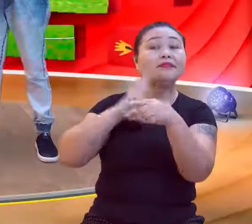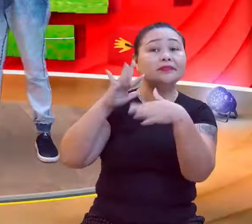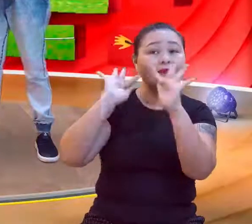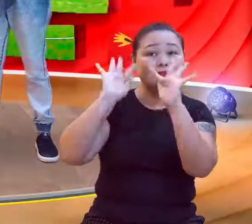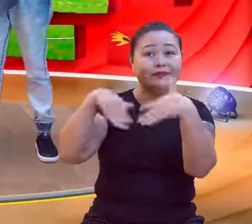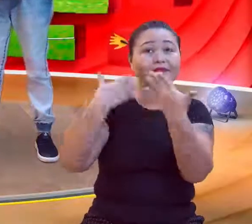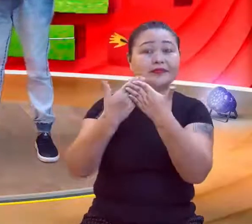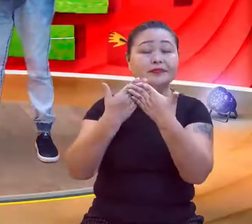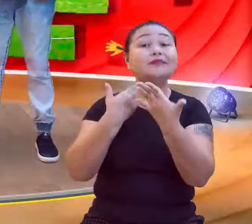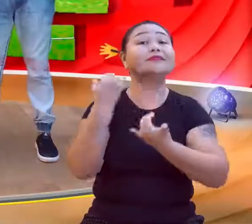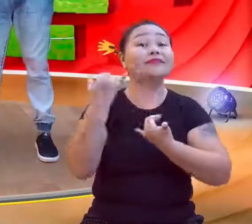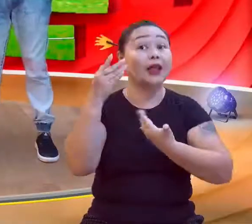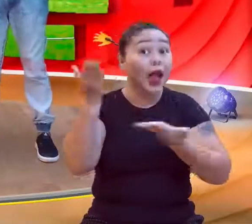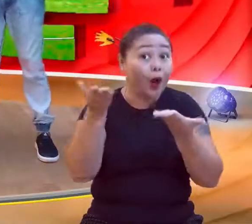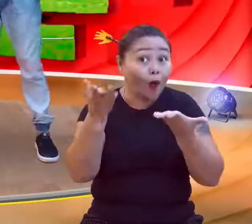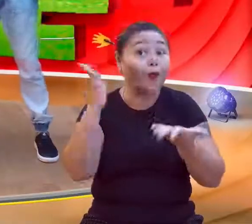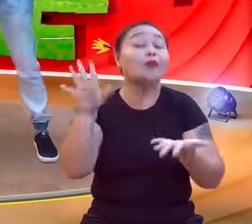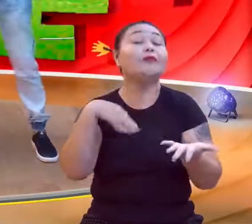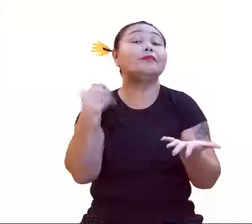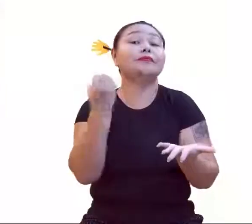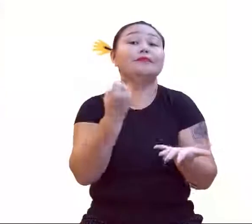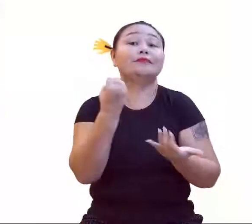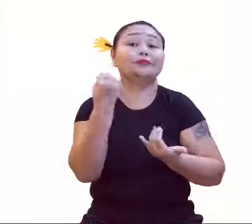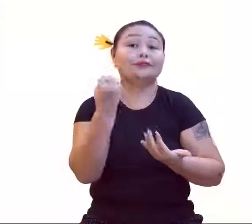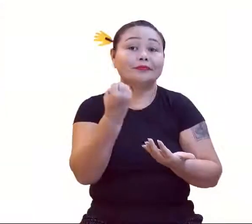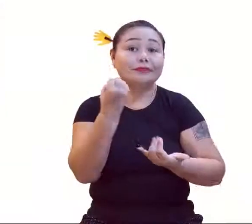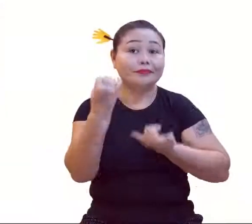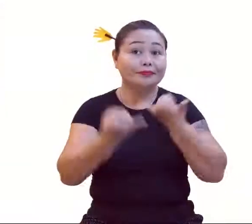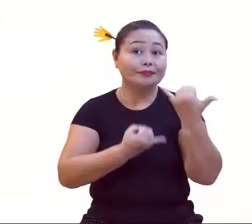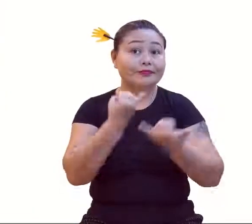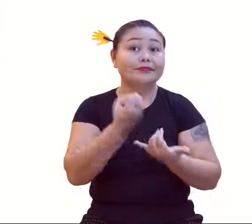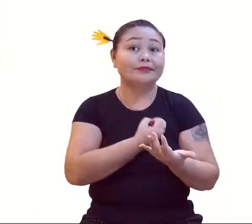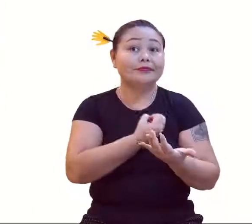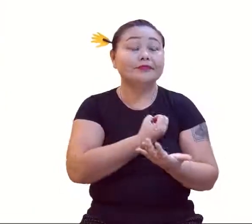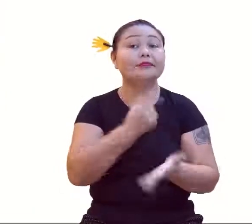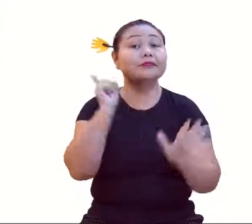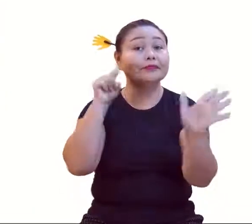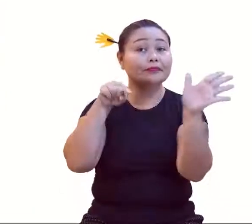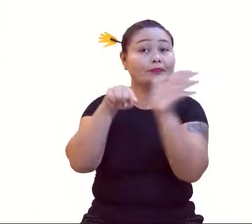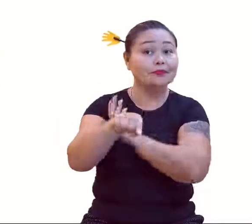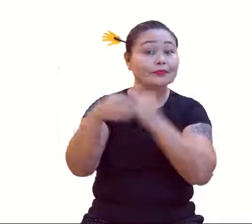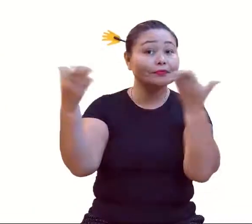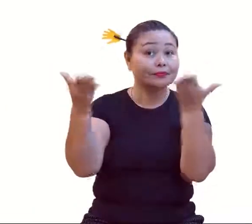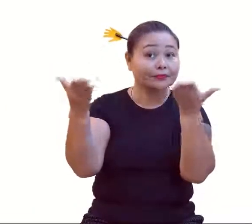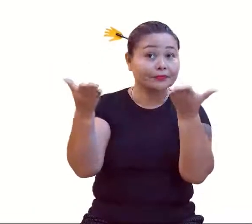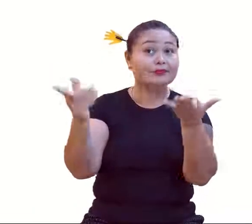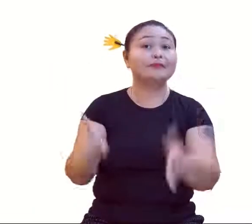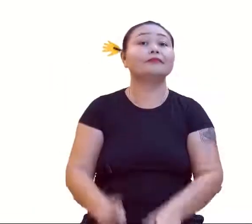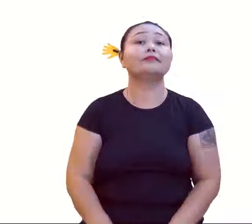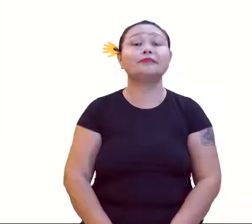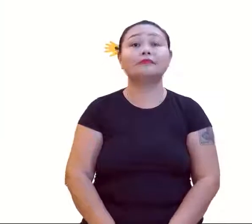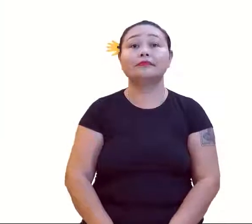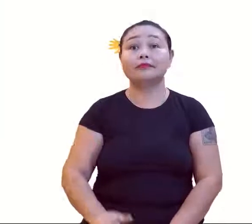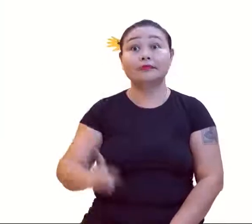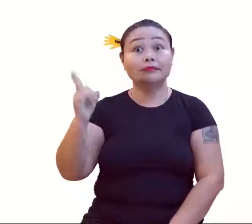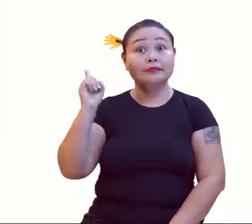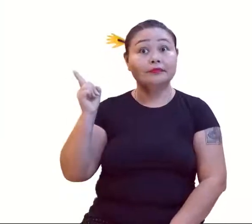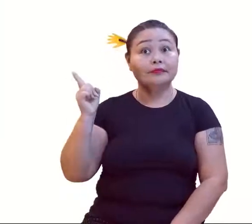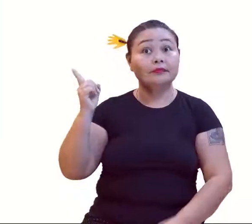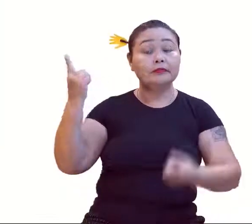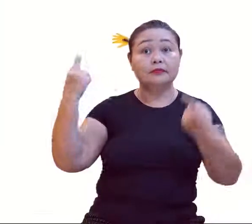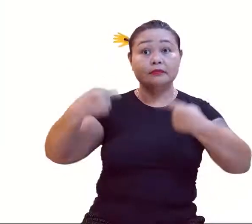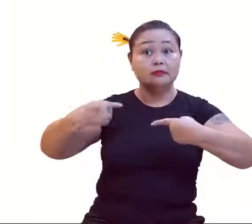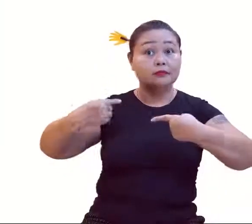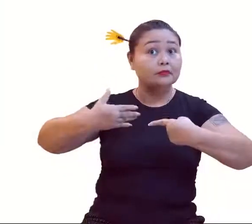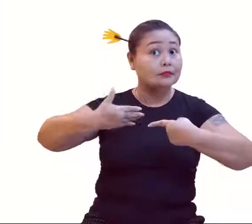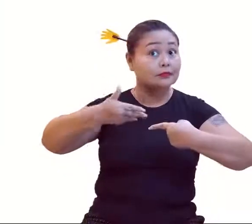o nosso Brincando com os Números. os Números, TN. Vamos lá, então. Qual é a perguntinha do Brincando com os Números de hoje? Está lançado o